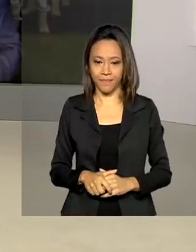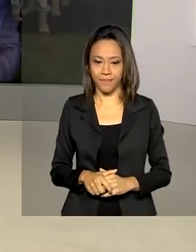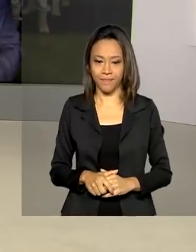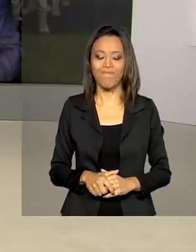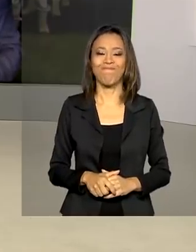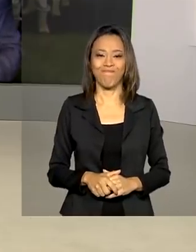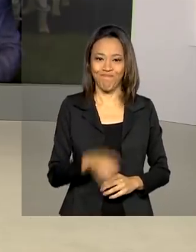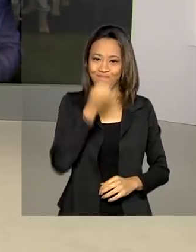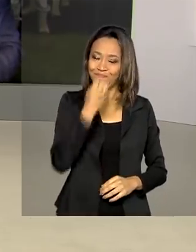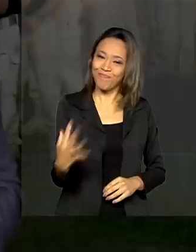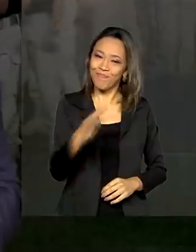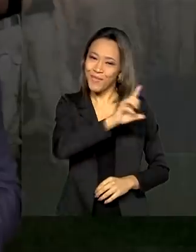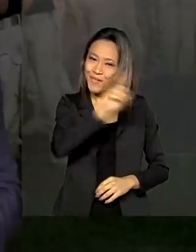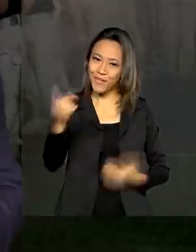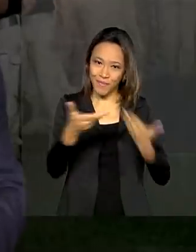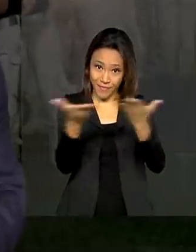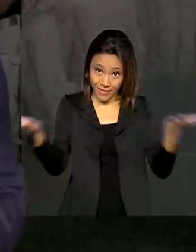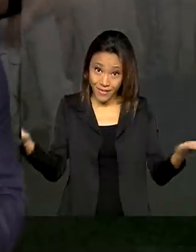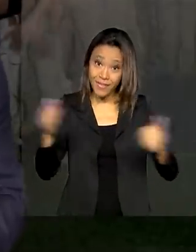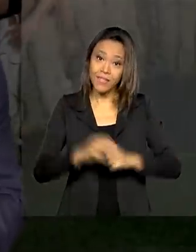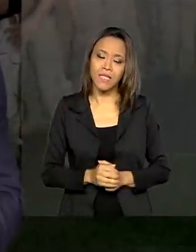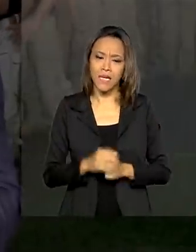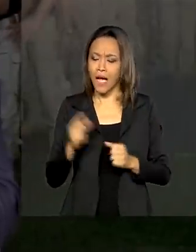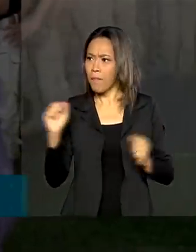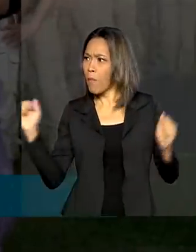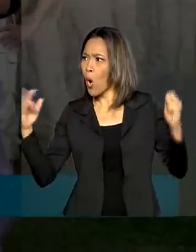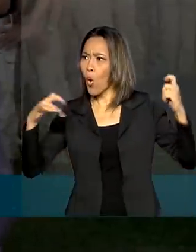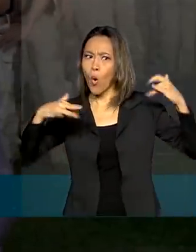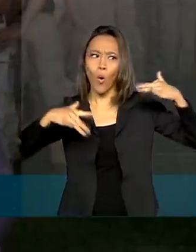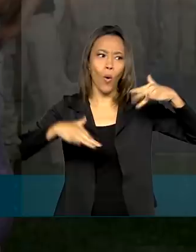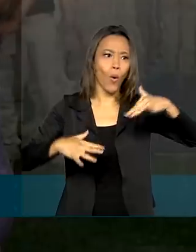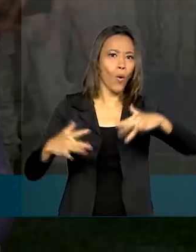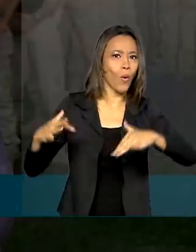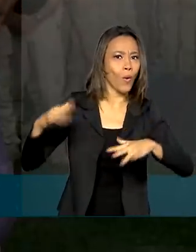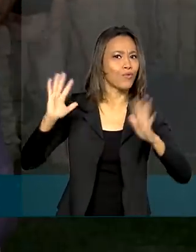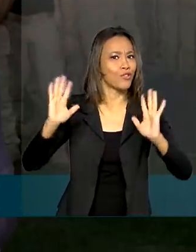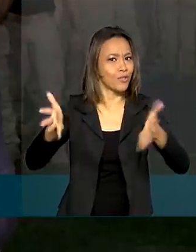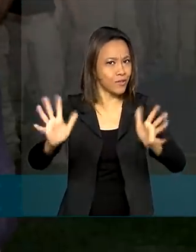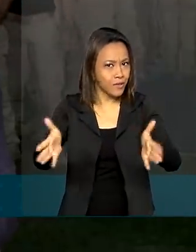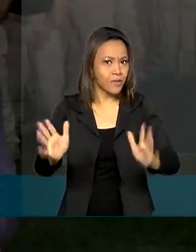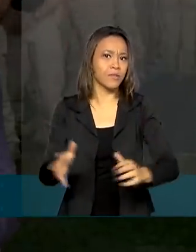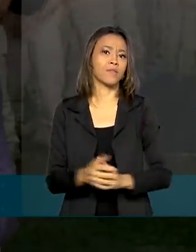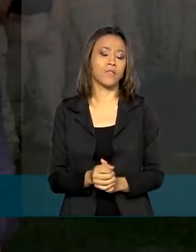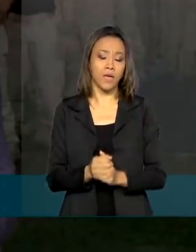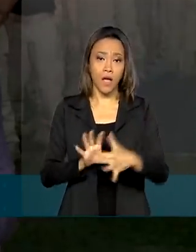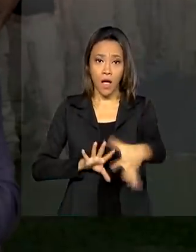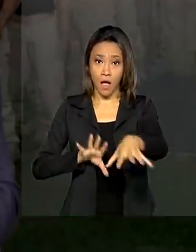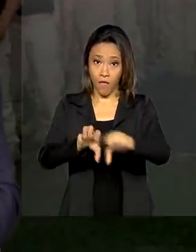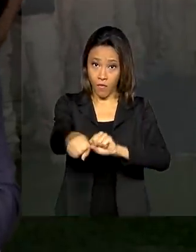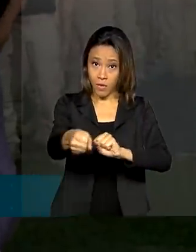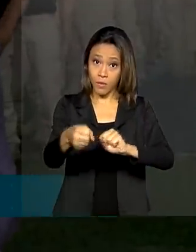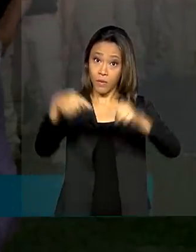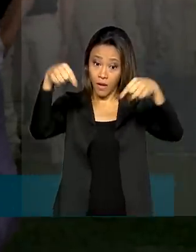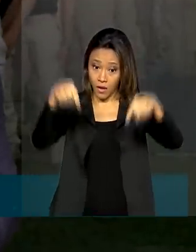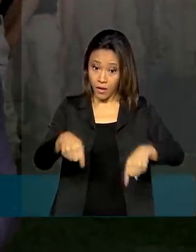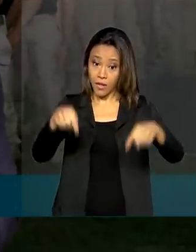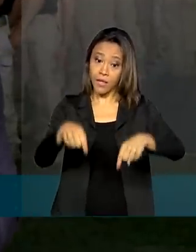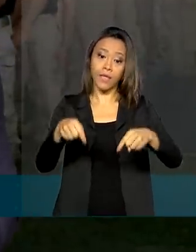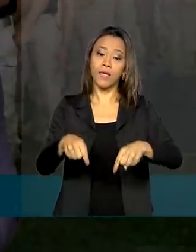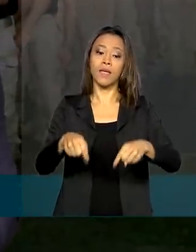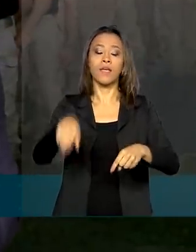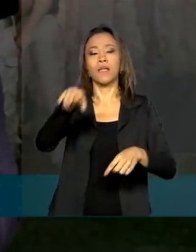Bom dia, Renata. Bom dia para todo mundo. A movimentação já é grande por aqui. A formatura acontece aqui na Universidade